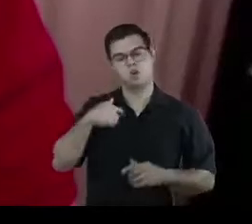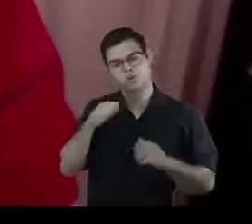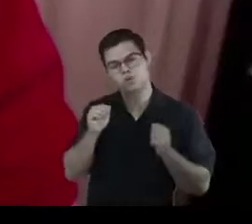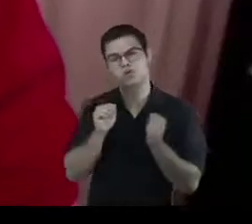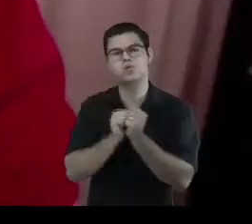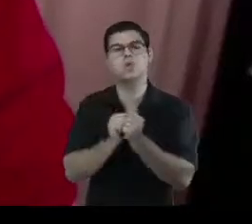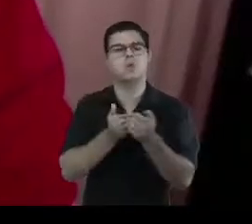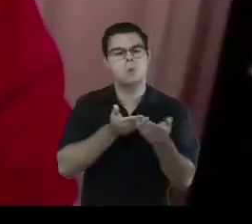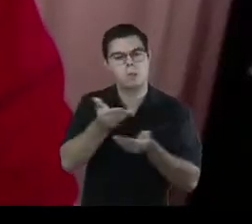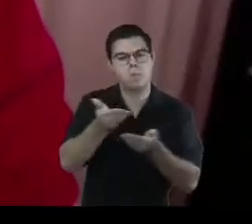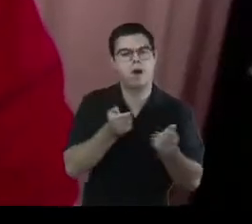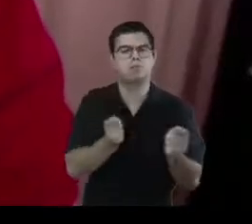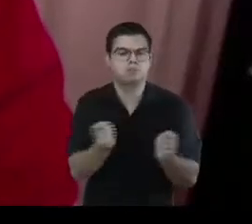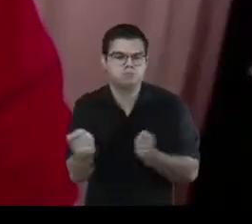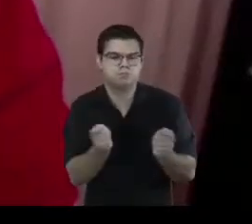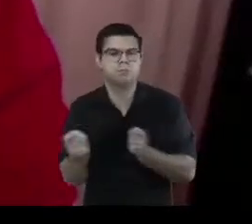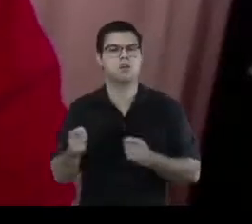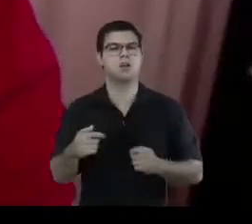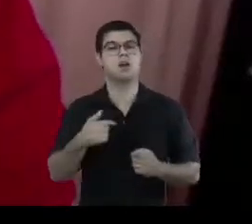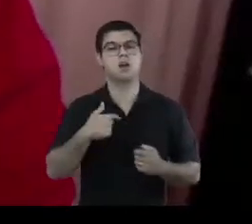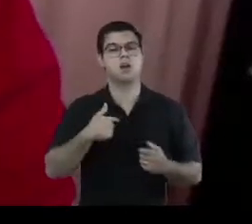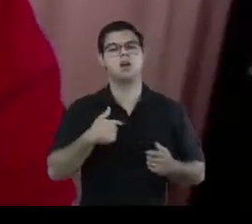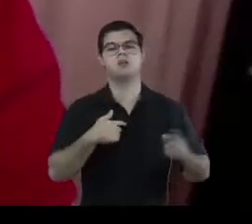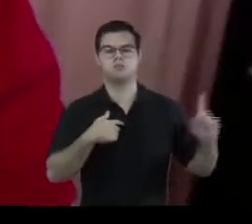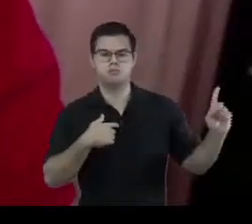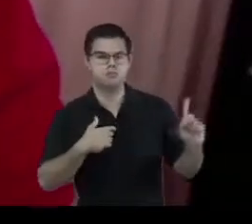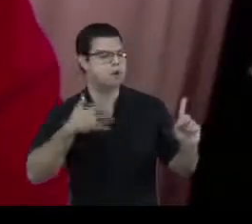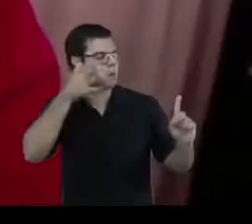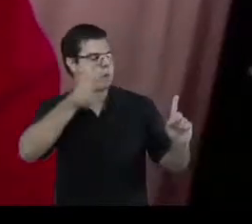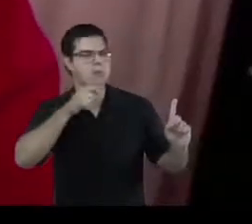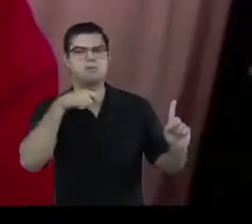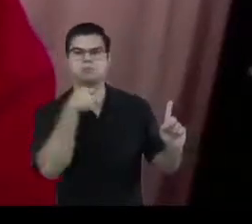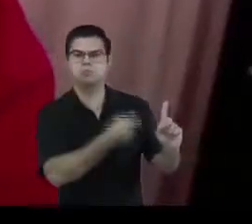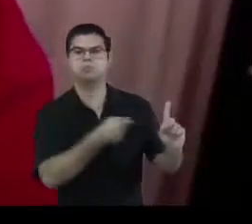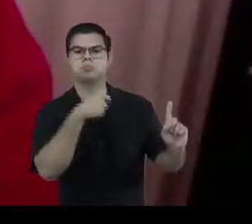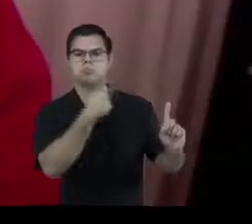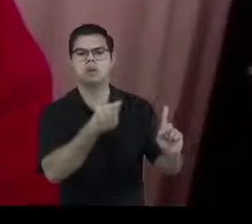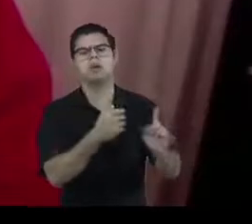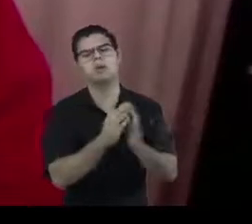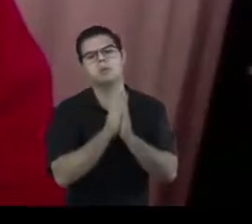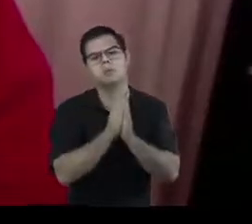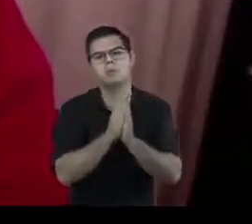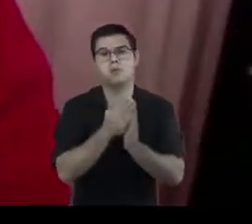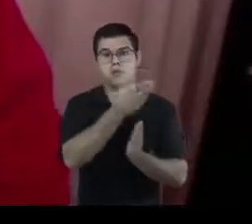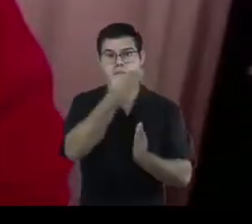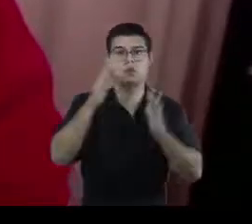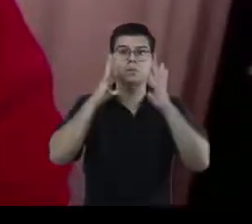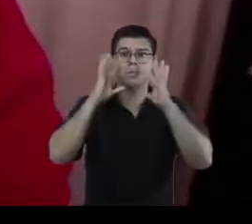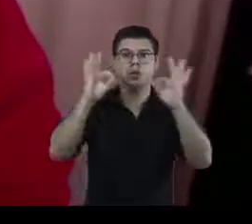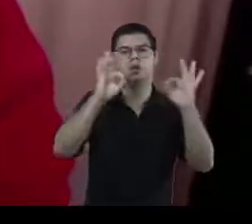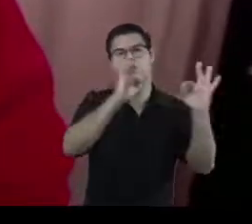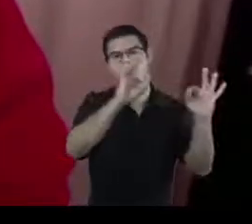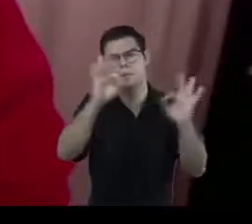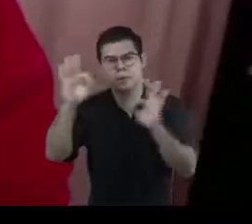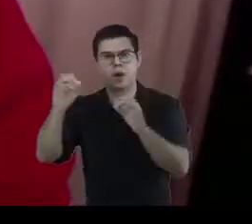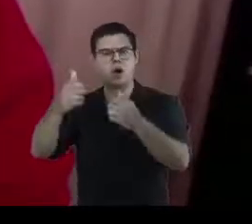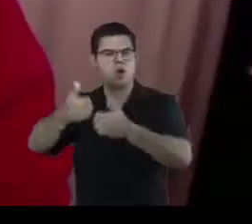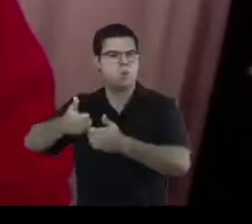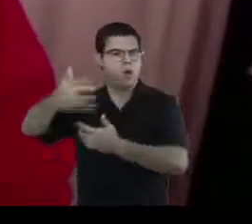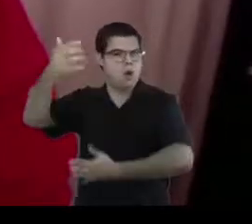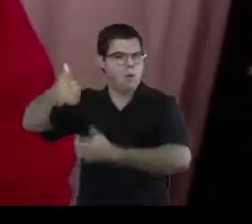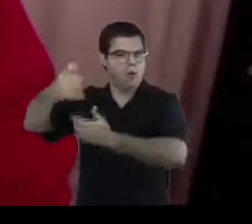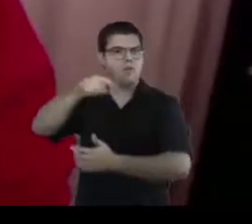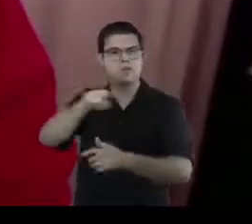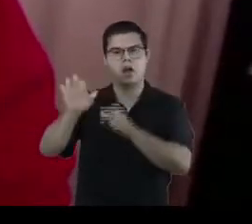Enquanto eu apresento os nossos convidados nessa primeira mesa de hoje, gostaria de pedir para vocês, espectadores, comentarem no chat ao lado